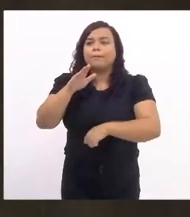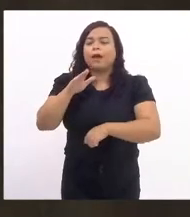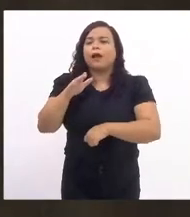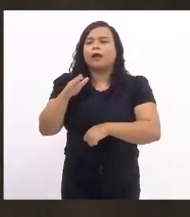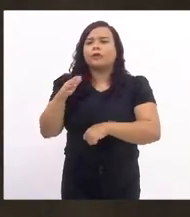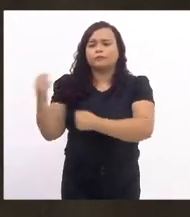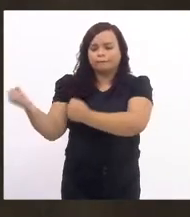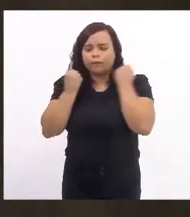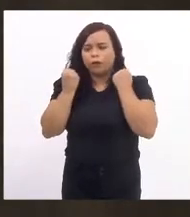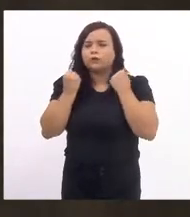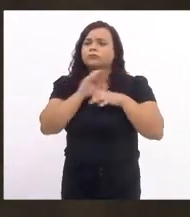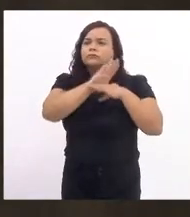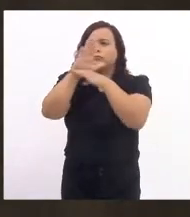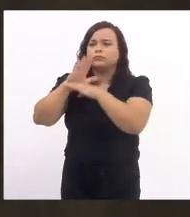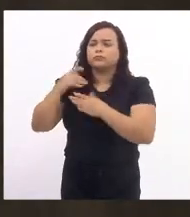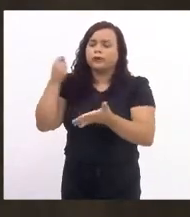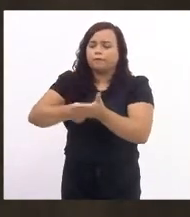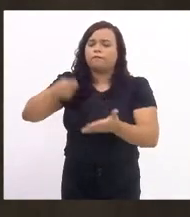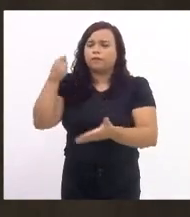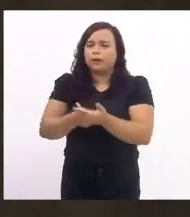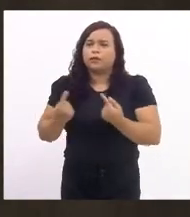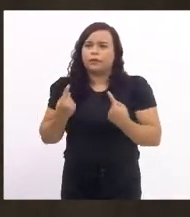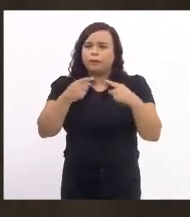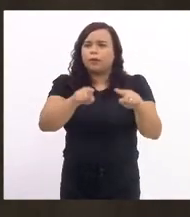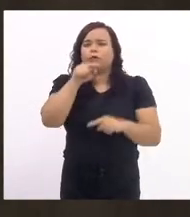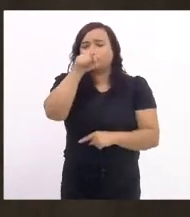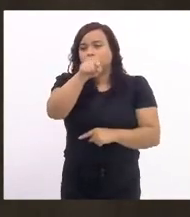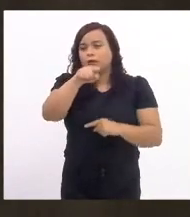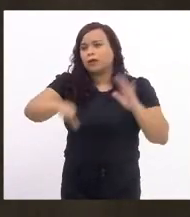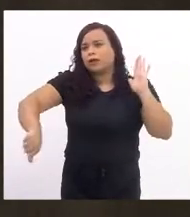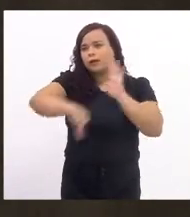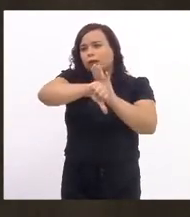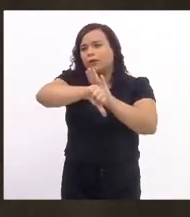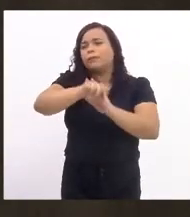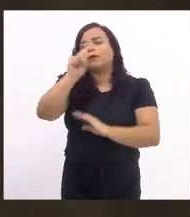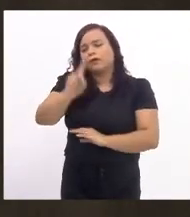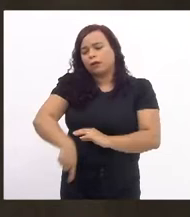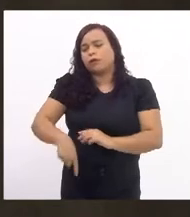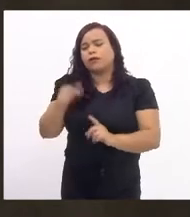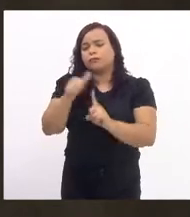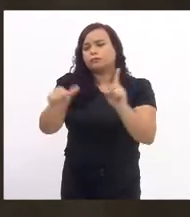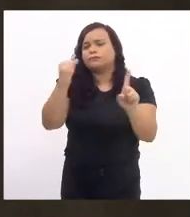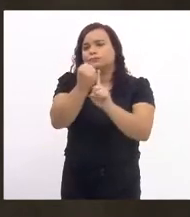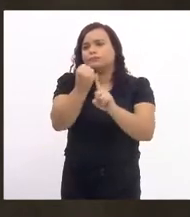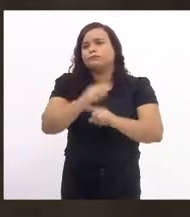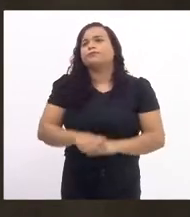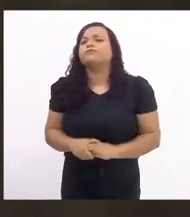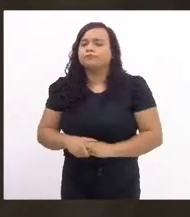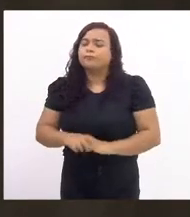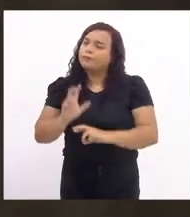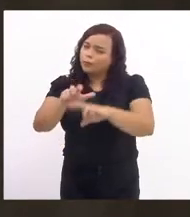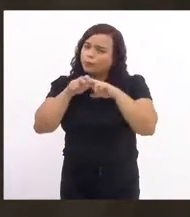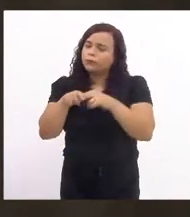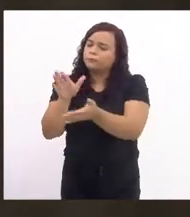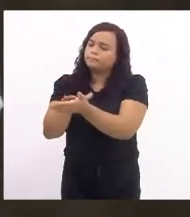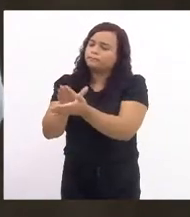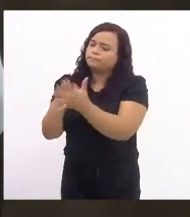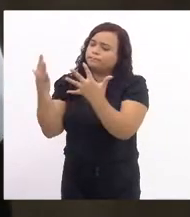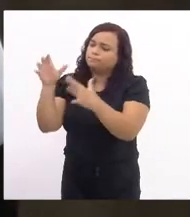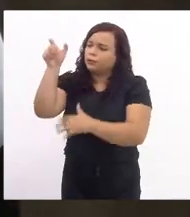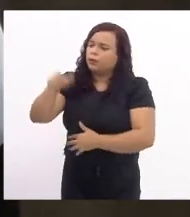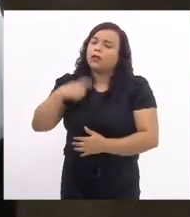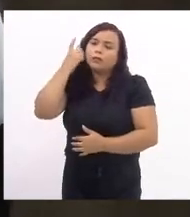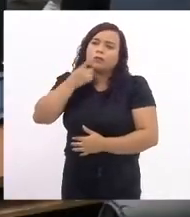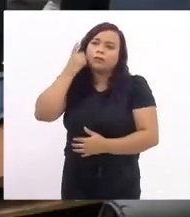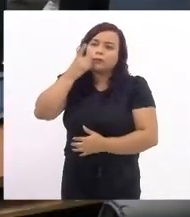enfrentamento desse grave crime, que é o feminicídio. Por isso, elogiando a deputada Zeidão, o nosso parecer